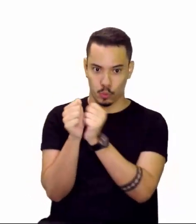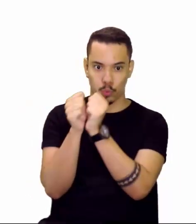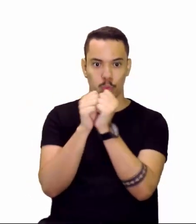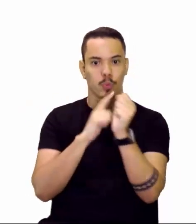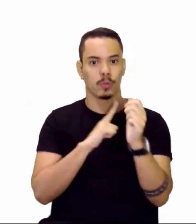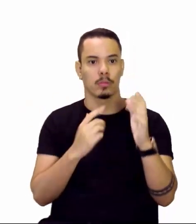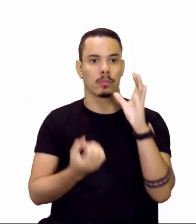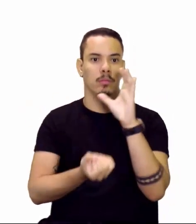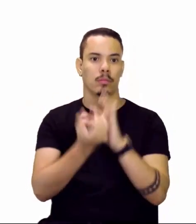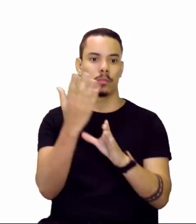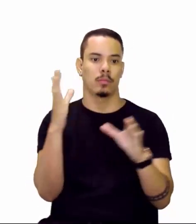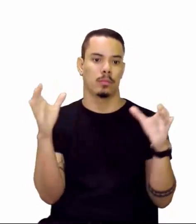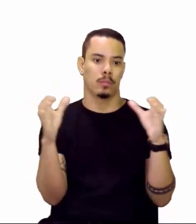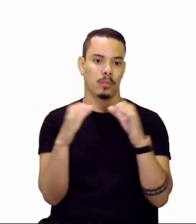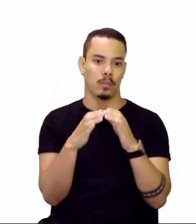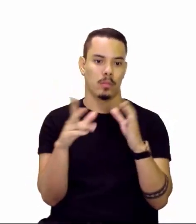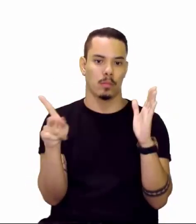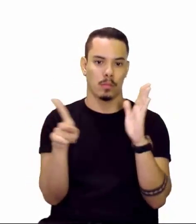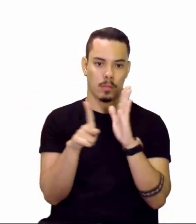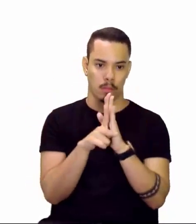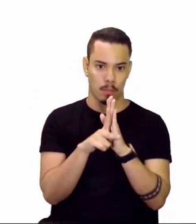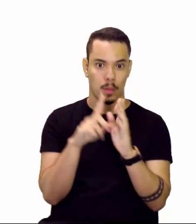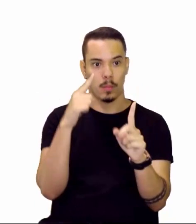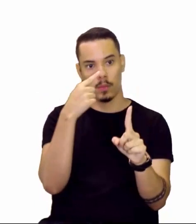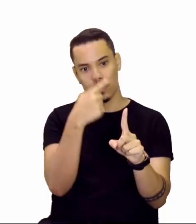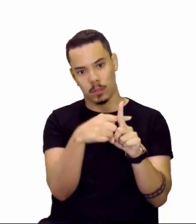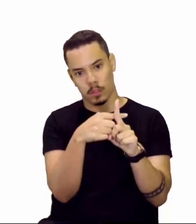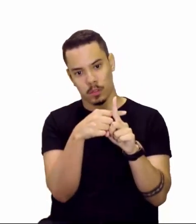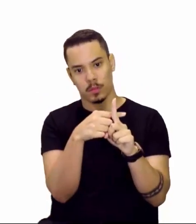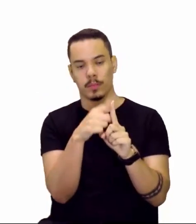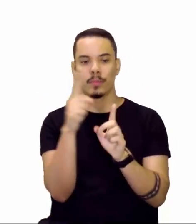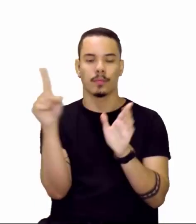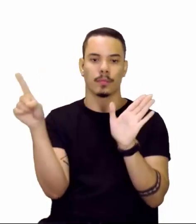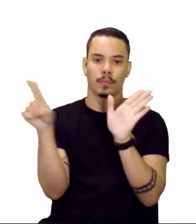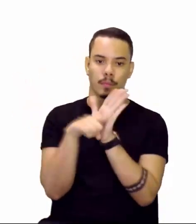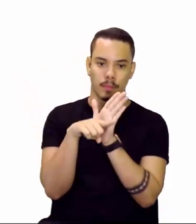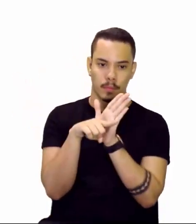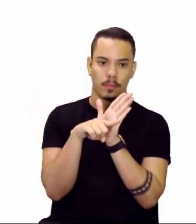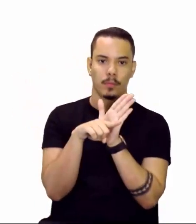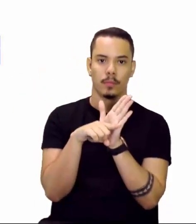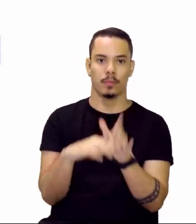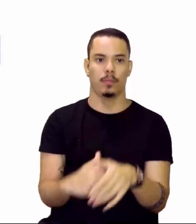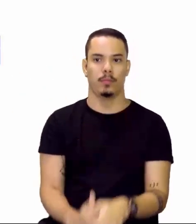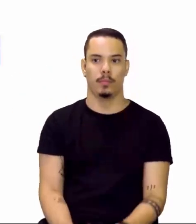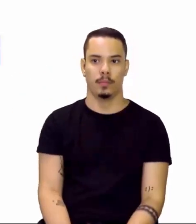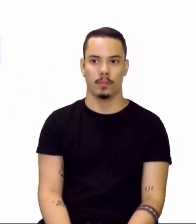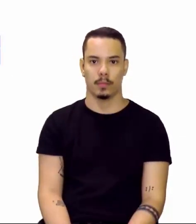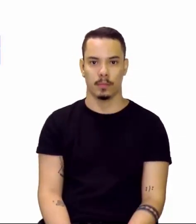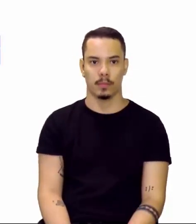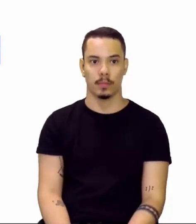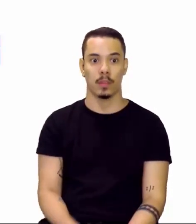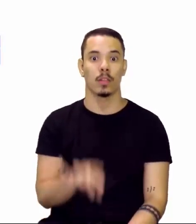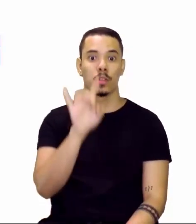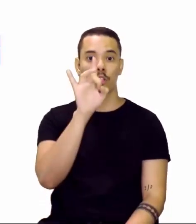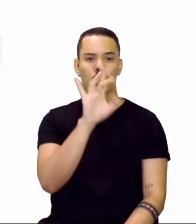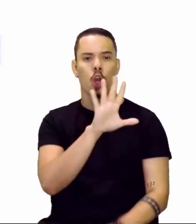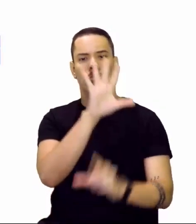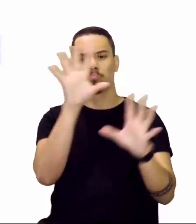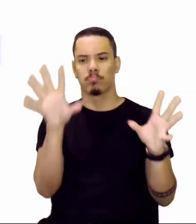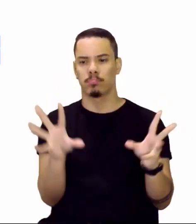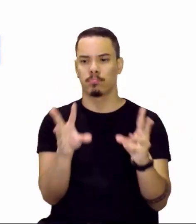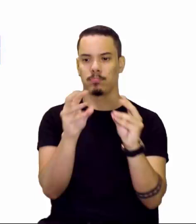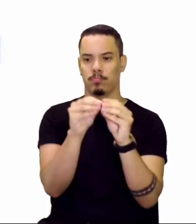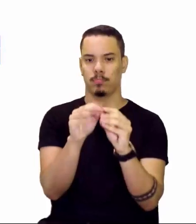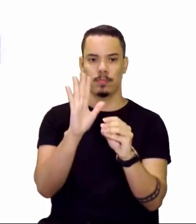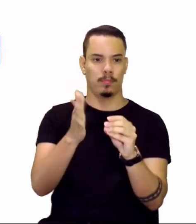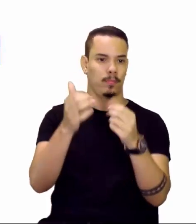formação das cargas positivas, cátions, e negativas, os ânions. E só para fechar o